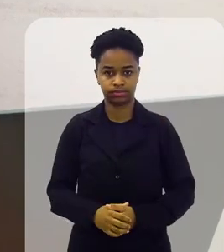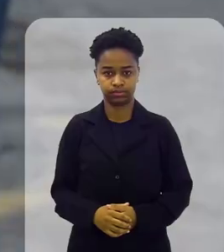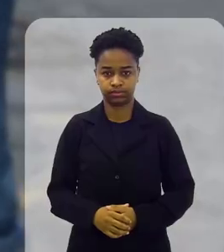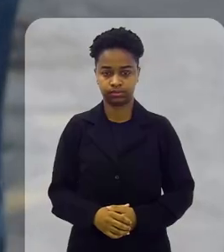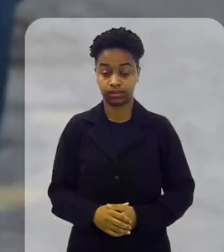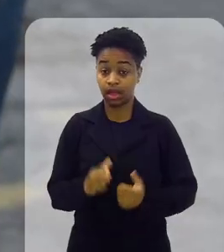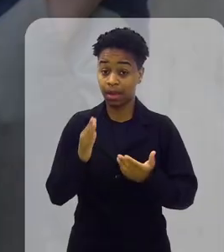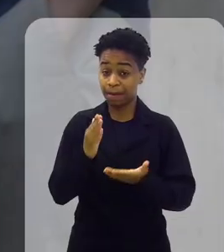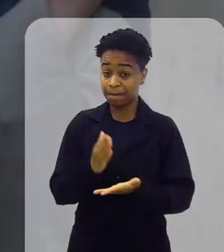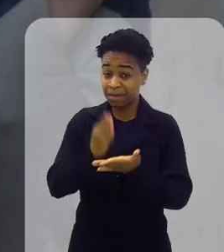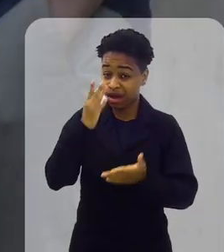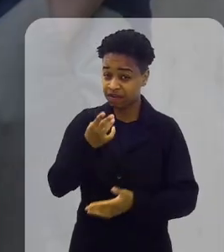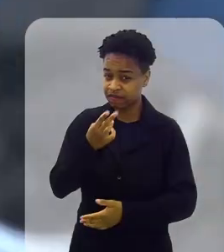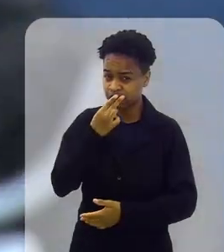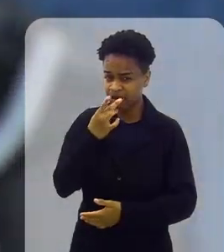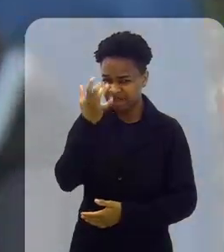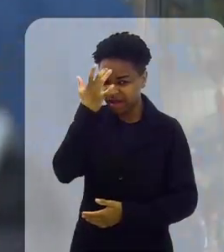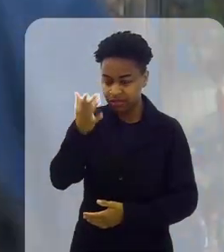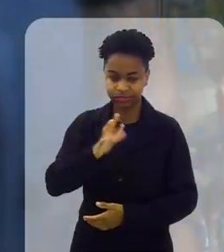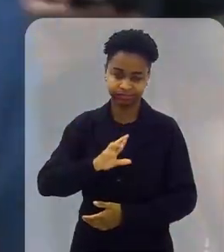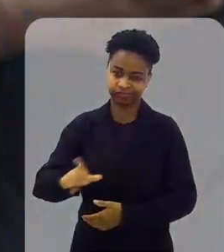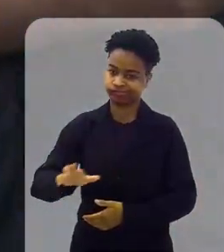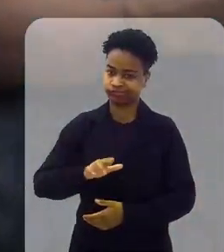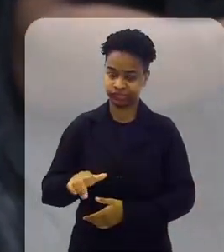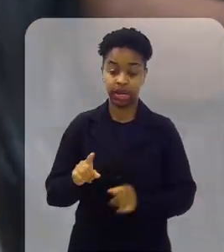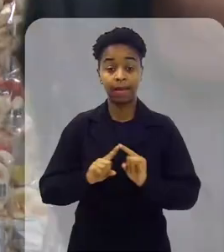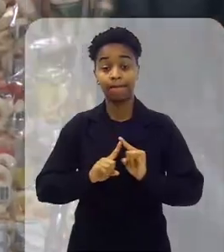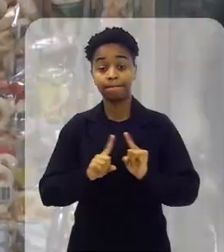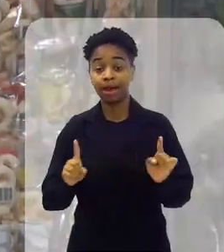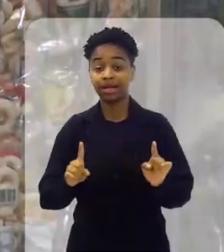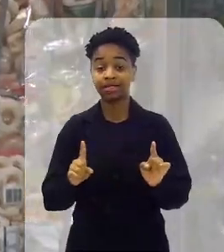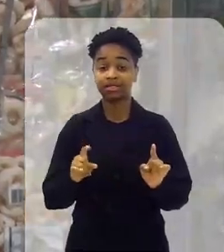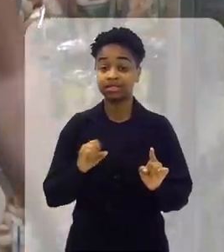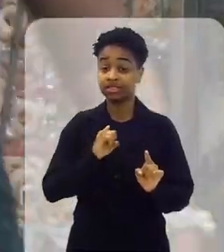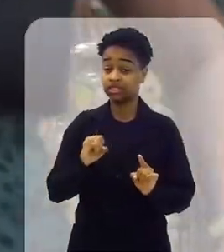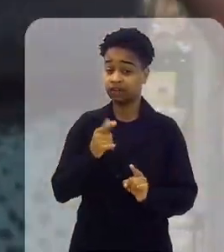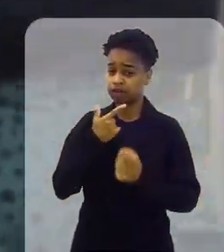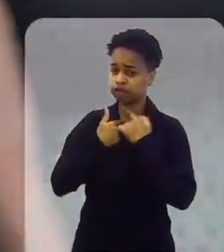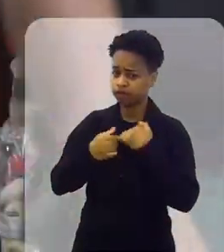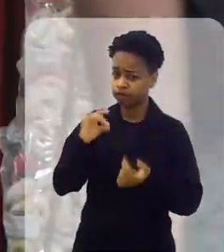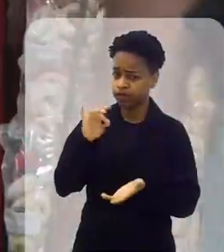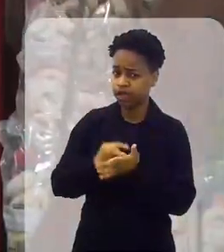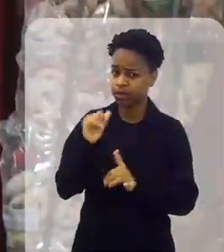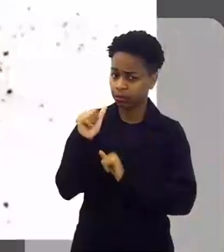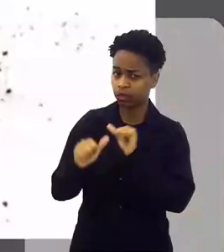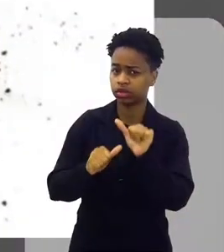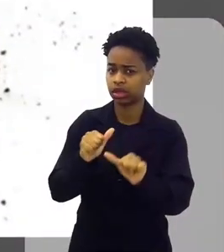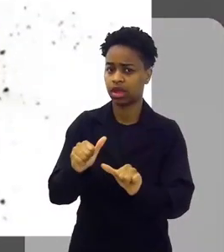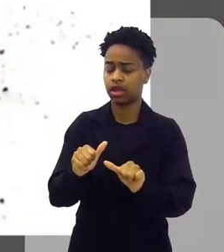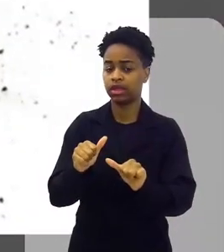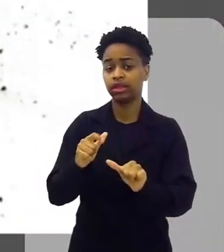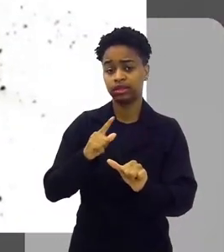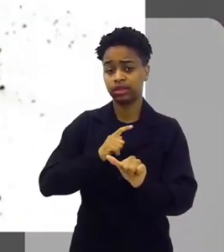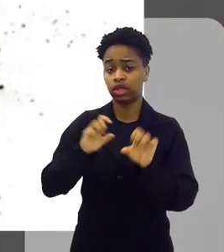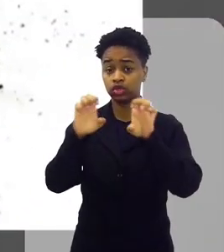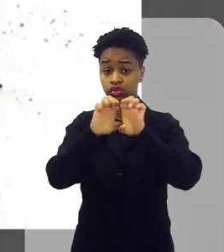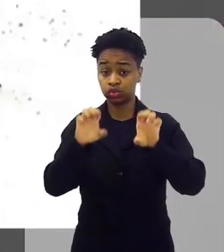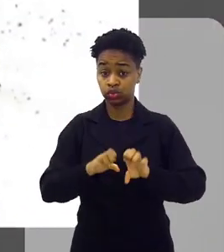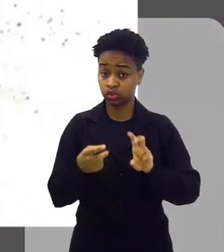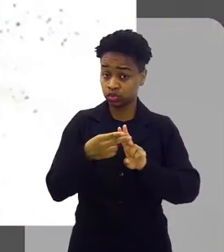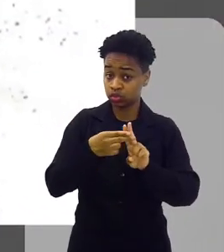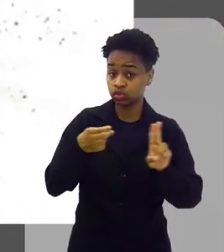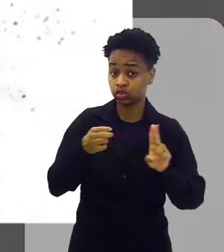convencional. Deixar de fumar não é uma tarefa fácil. Mas quem está disposto a mudar de vida pode contar com a